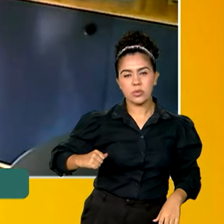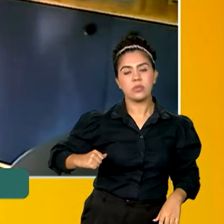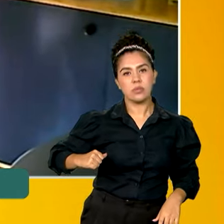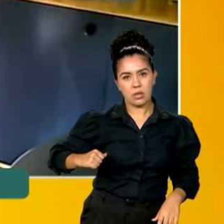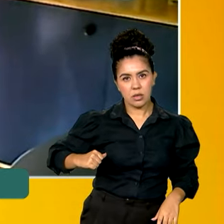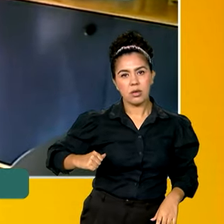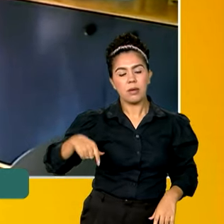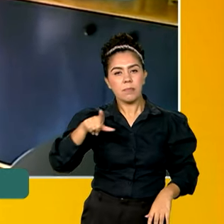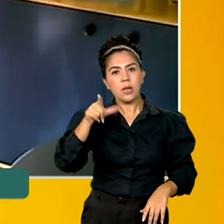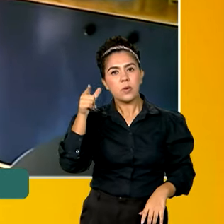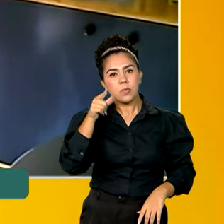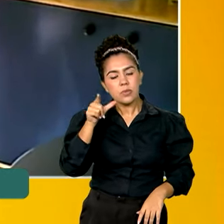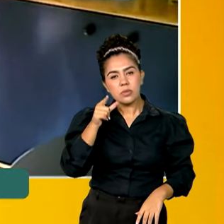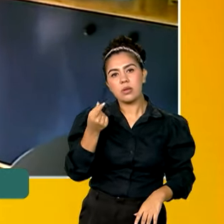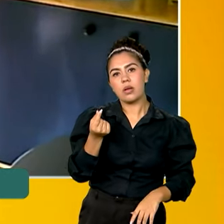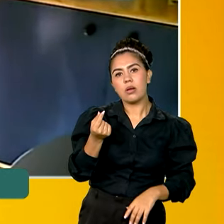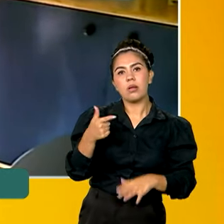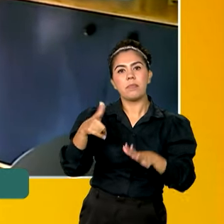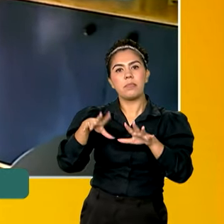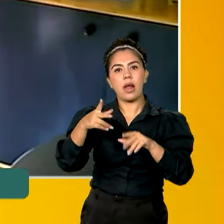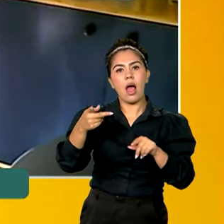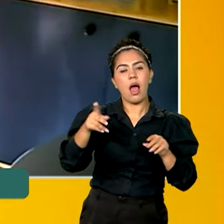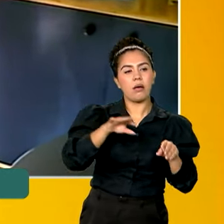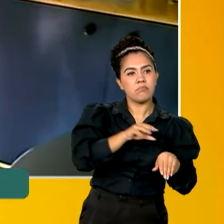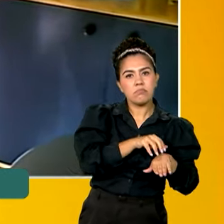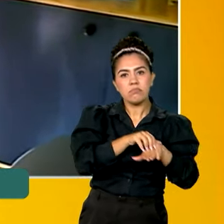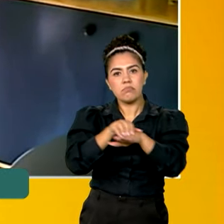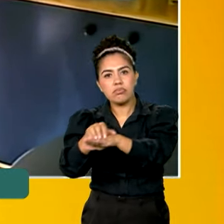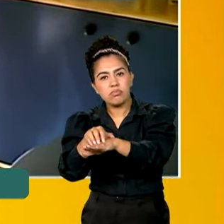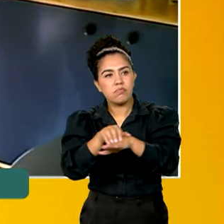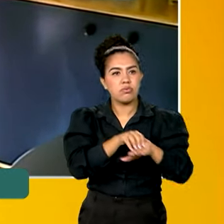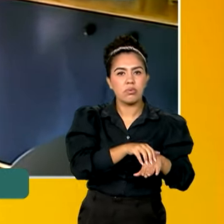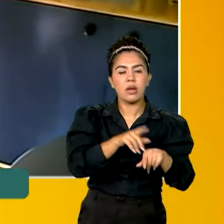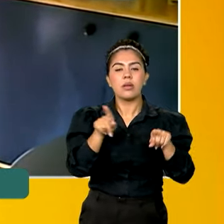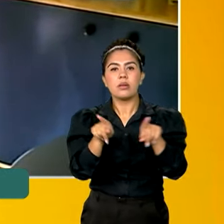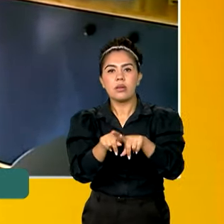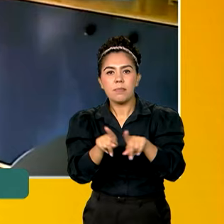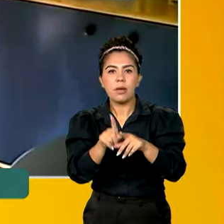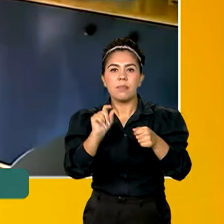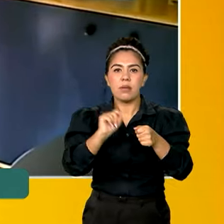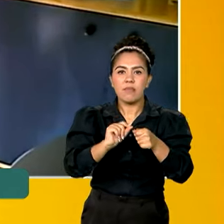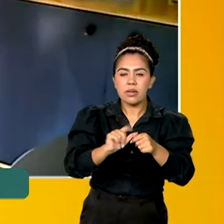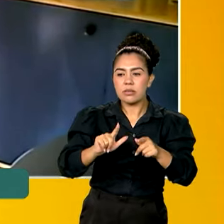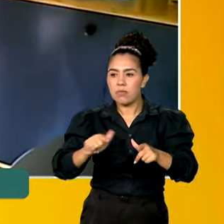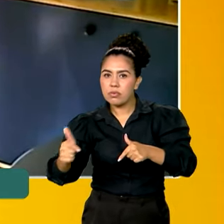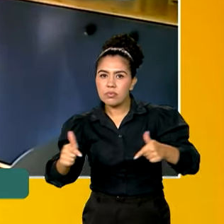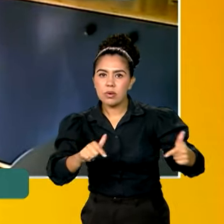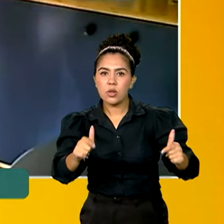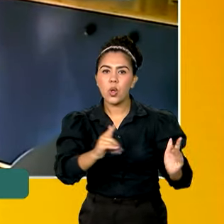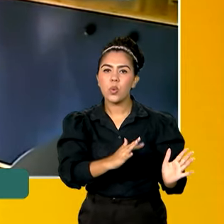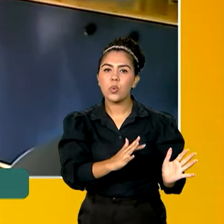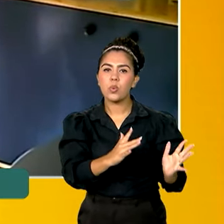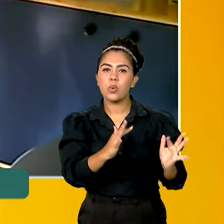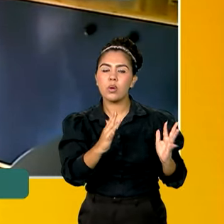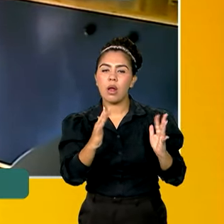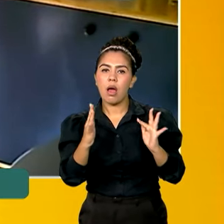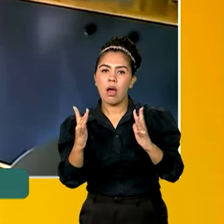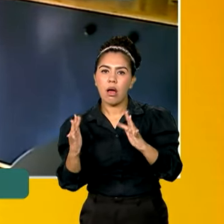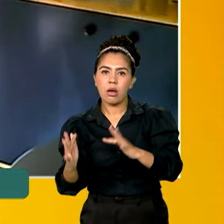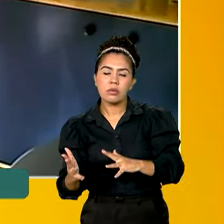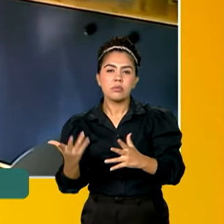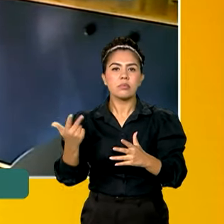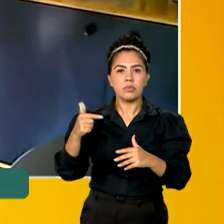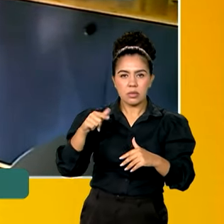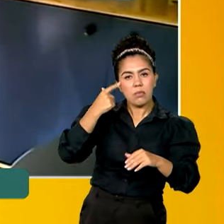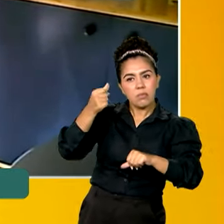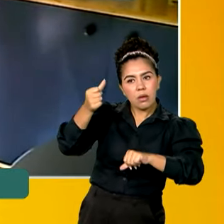ele tenha ajuda de custo, tanto para o deslocamento quanto para a manutenção das atividades durante esse módulo de acolhimento e avaliação.